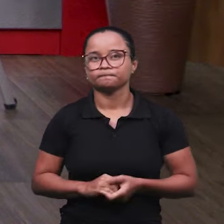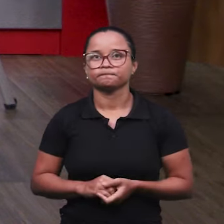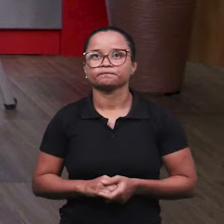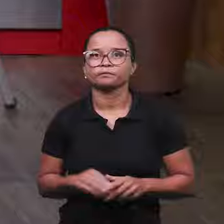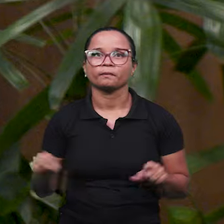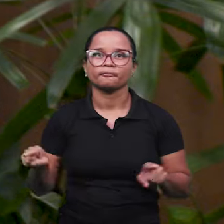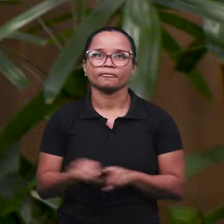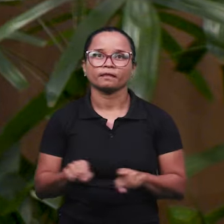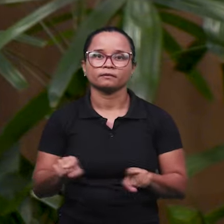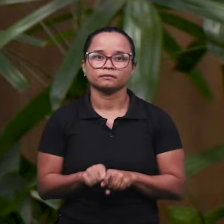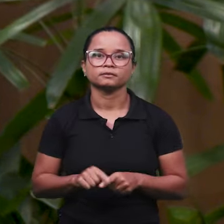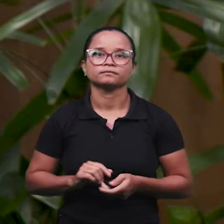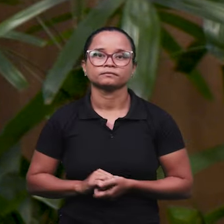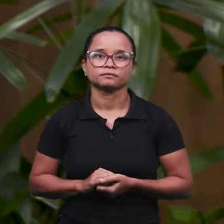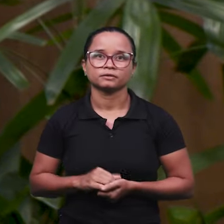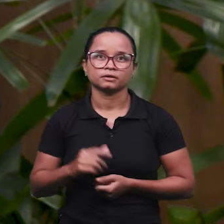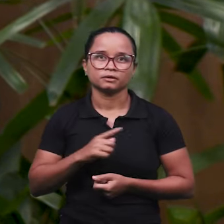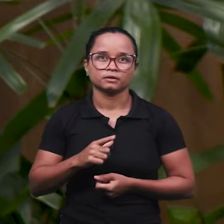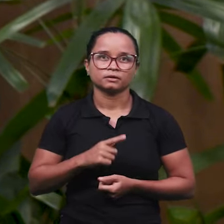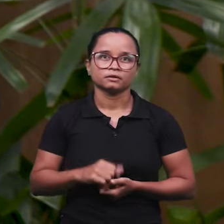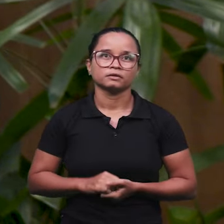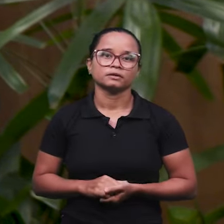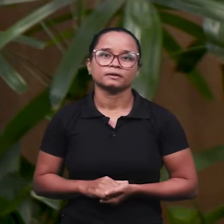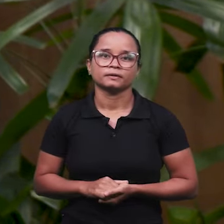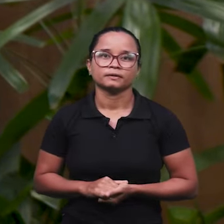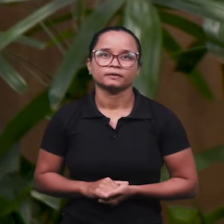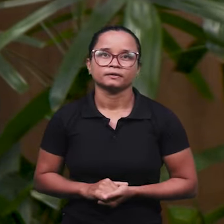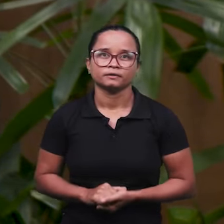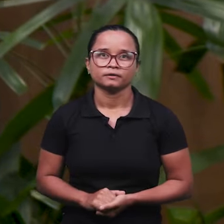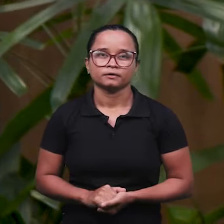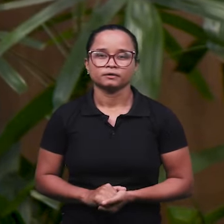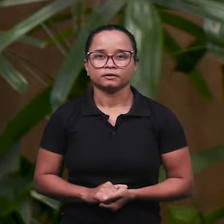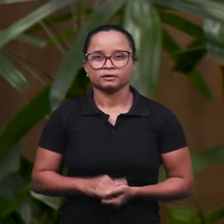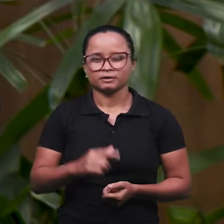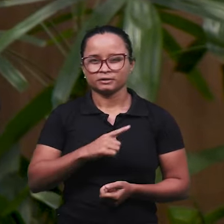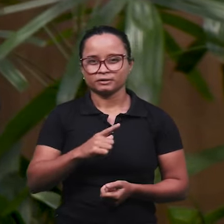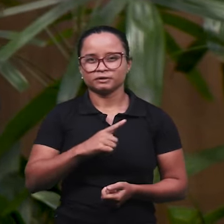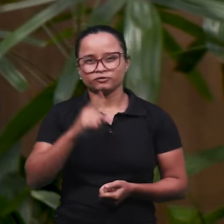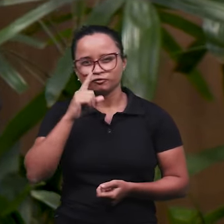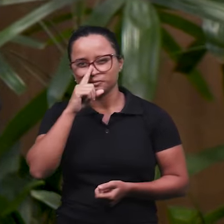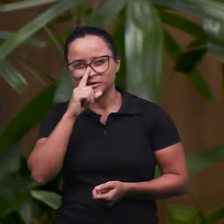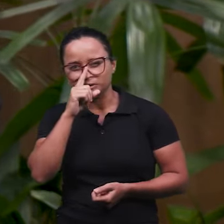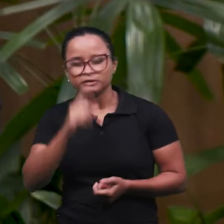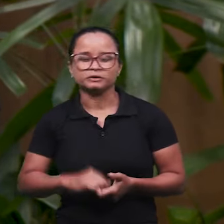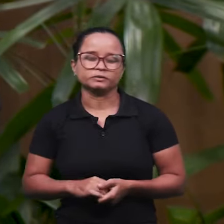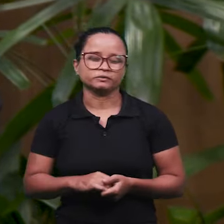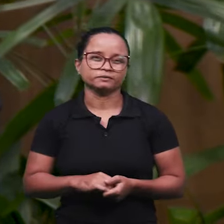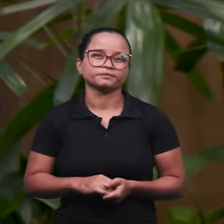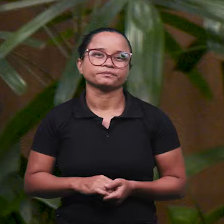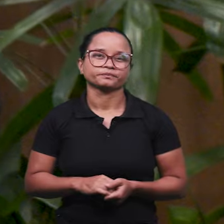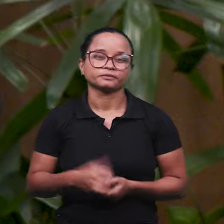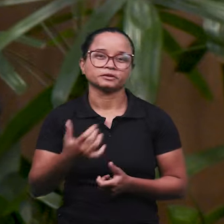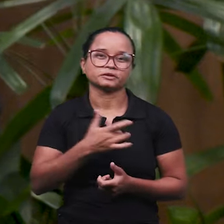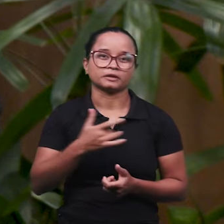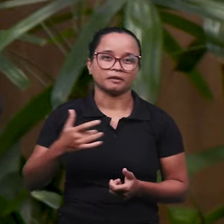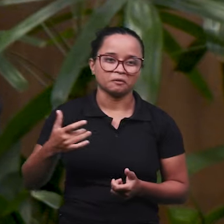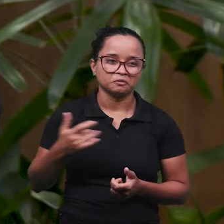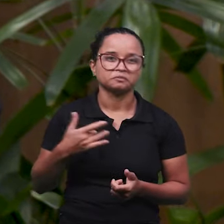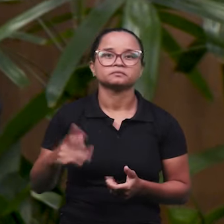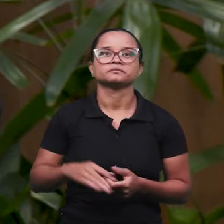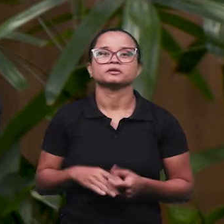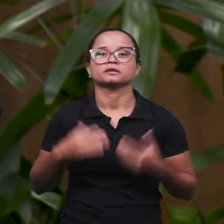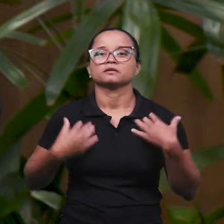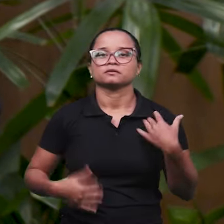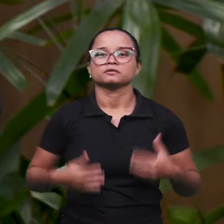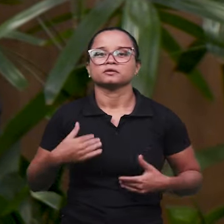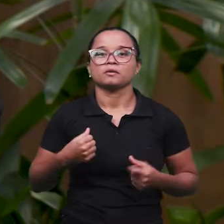Inclusive, nos casos em que existe, nesse adicional de insalubridade, periculosidade, pode até evoluir, no caso, com a questão